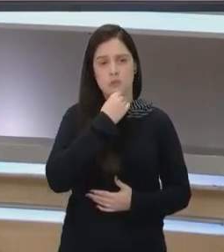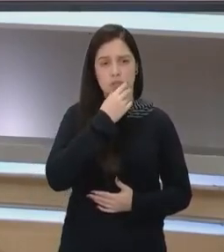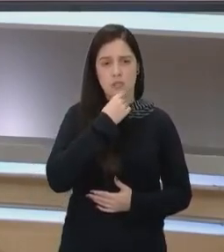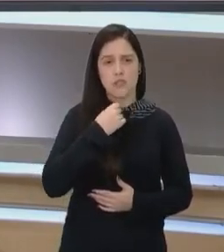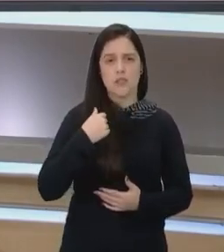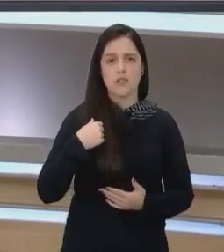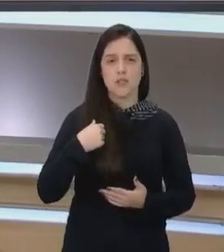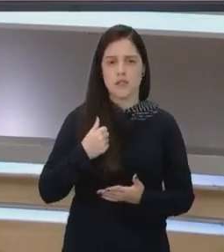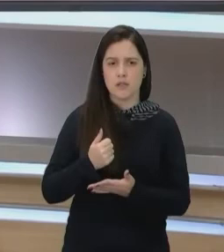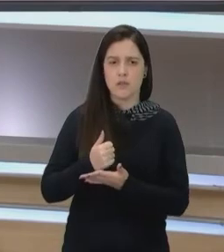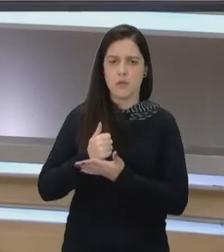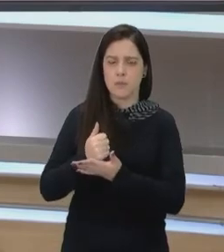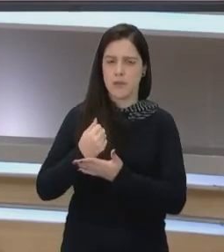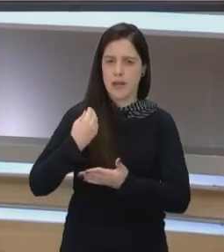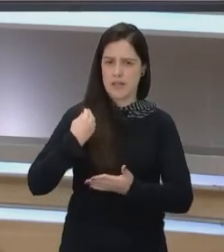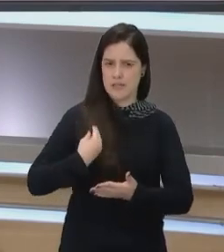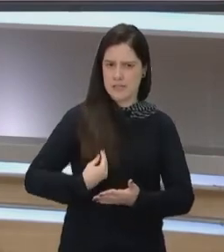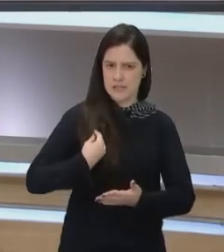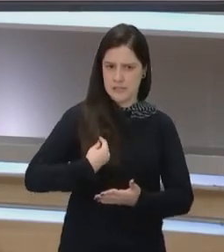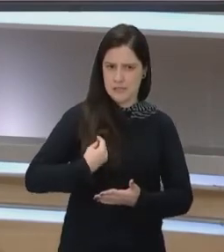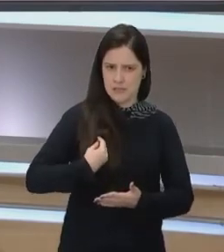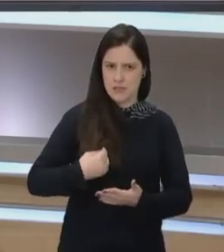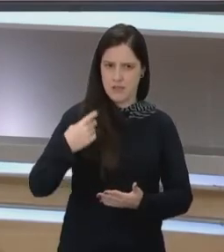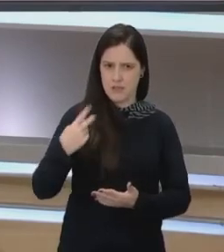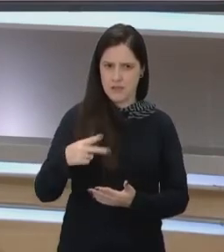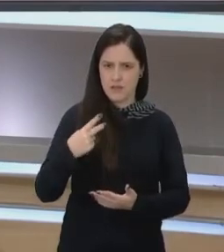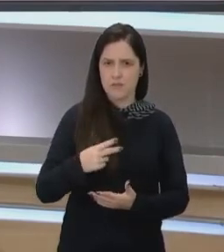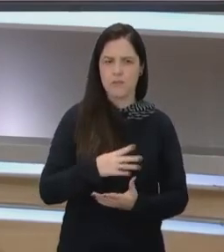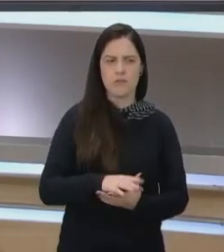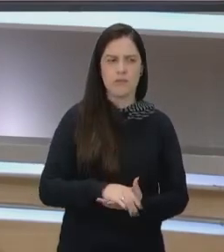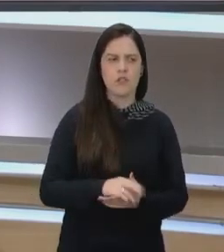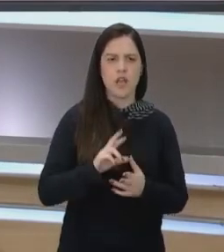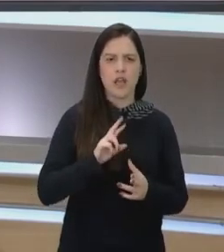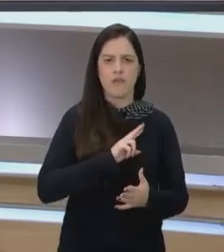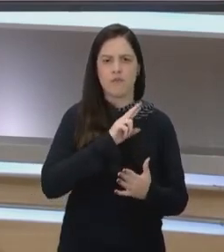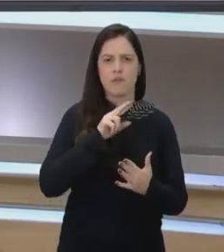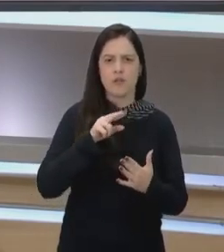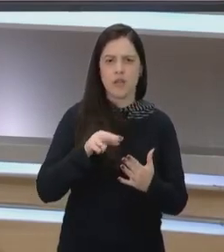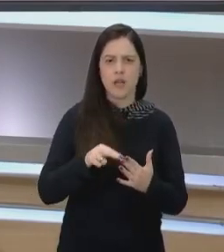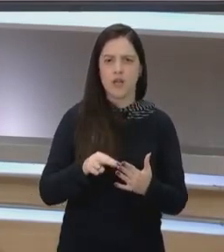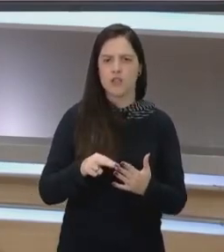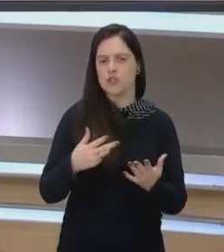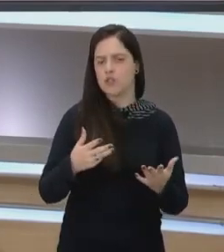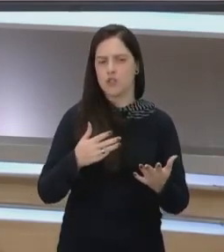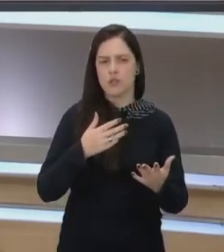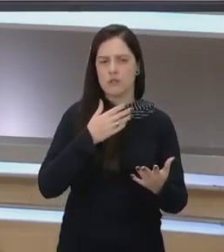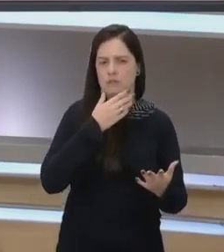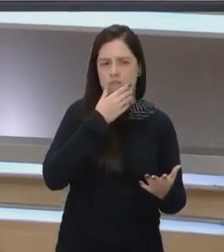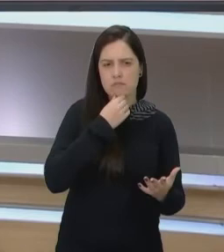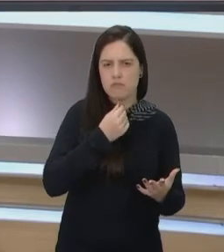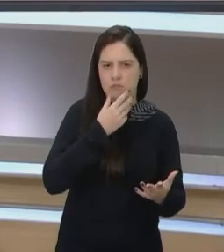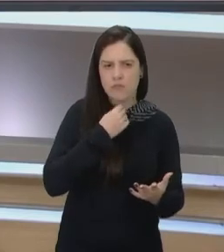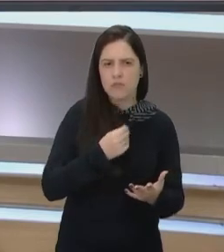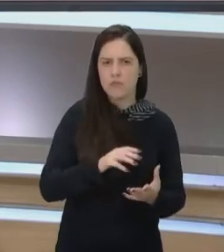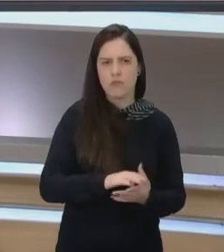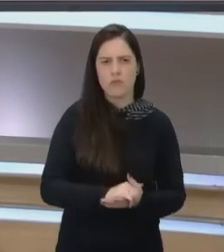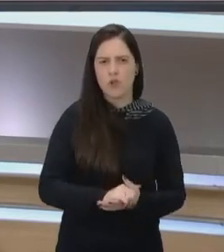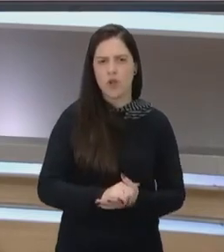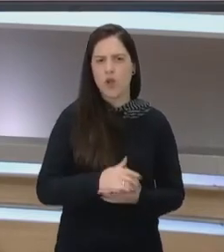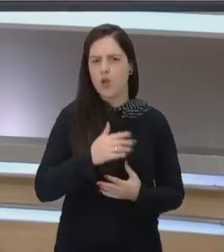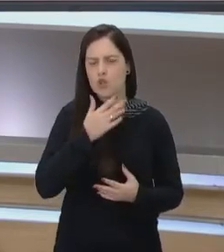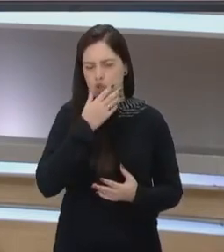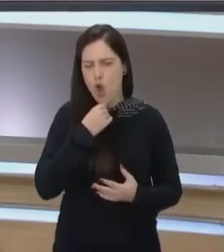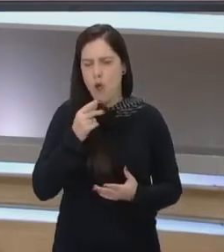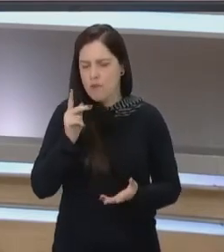crescem presenciando o pai, que é a referência, né? De masculinidade, de homem